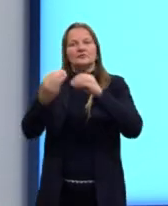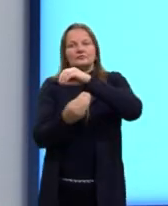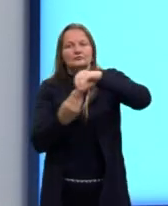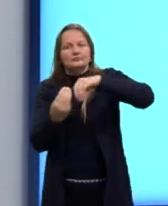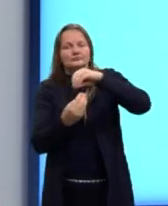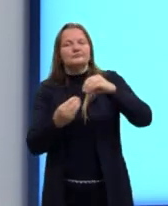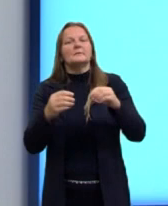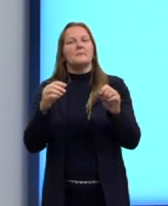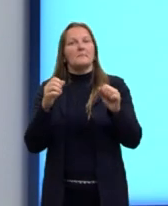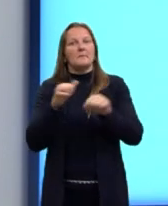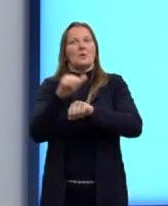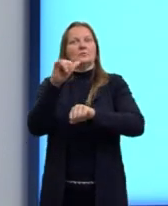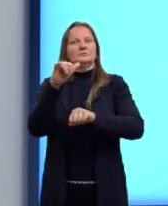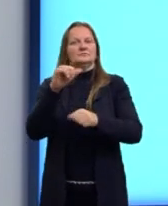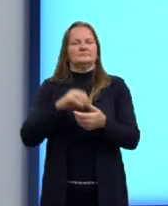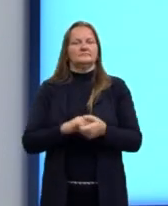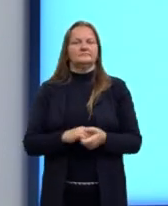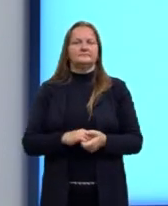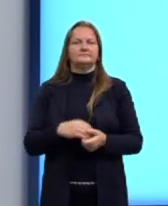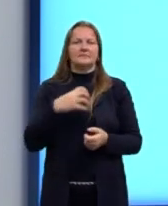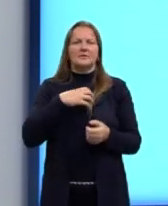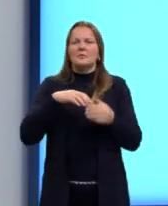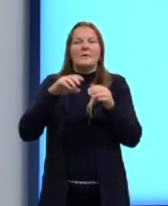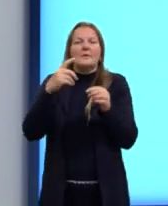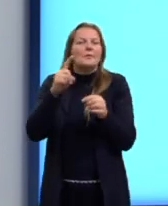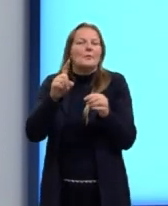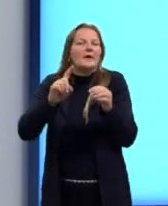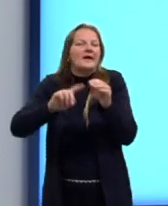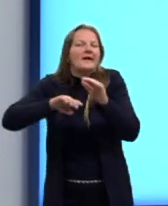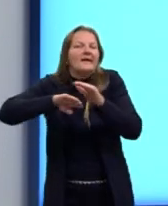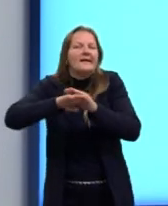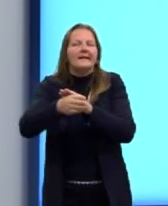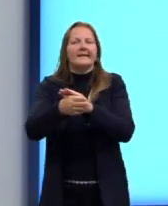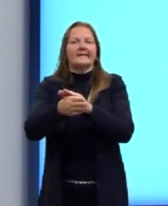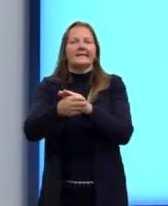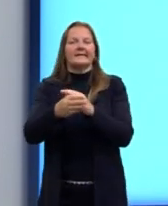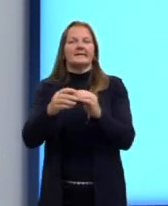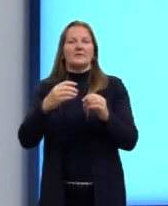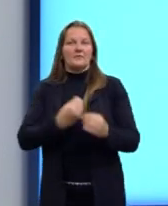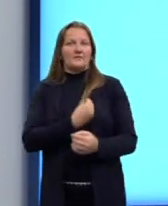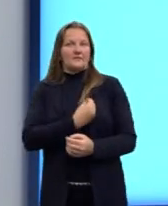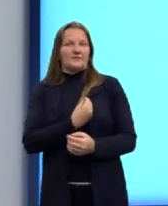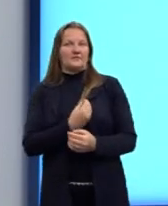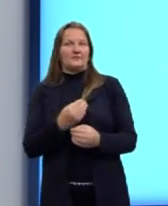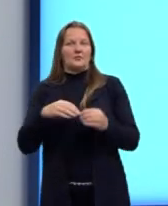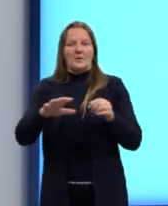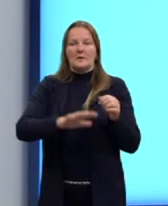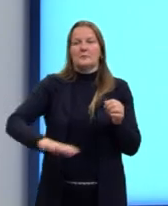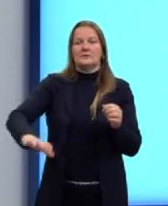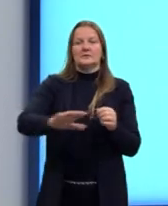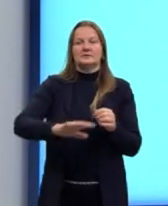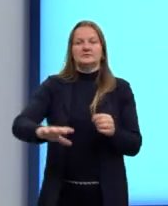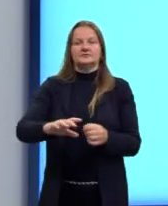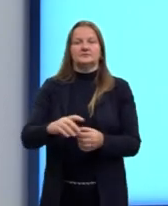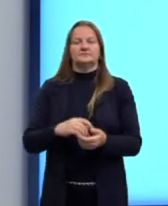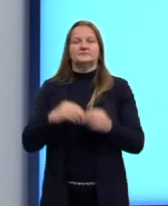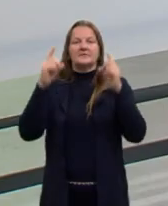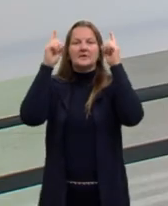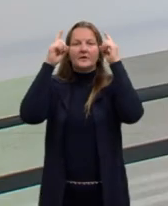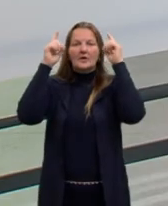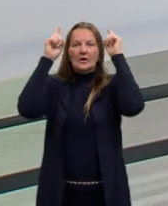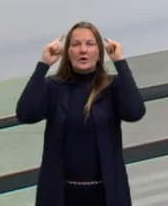forma, como forma, né? De adaptar um indivíduo ao ambiente. Como dizia Lamarck, né?